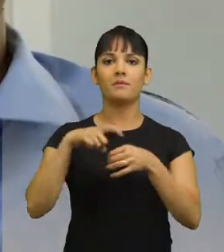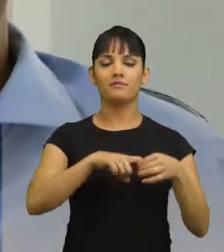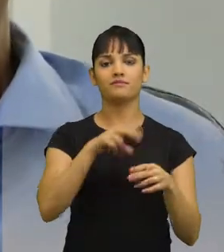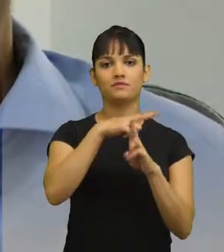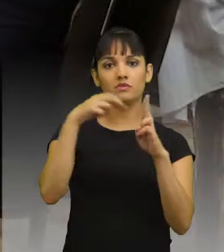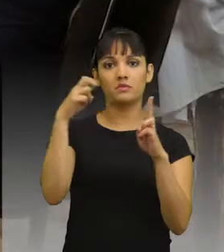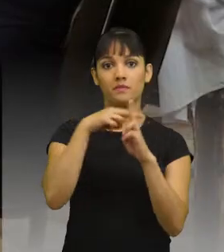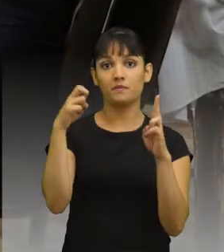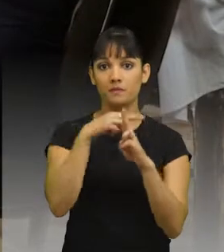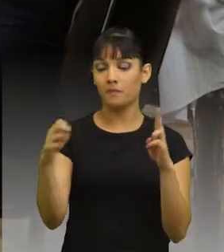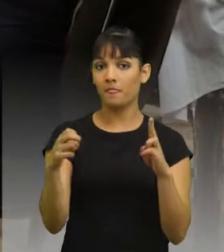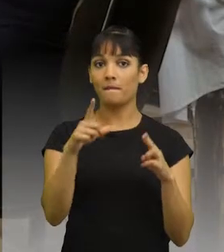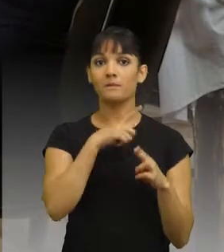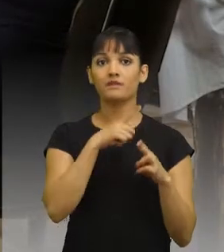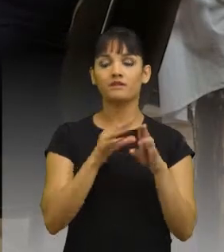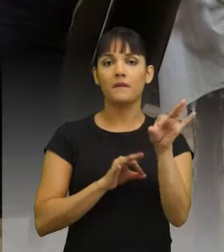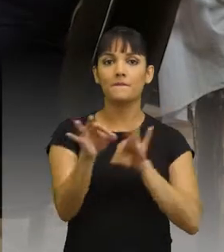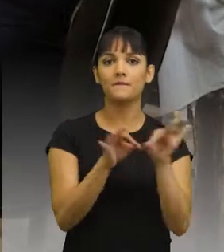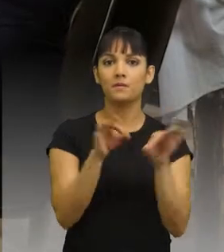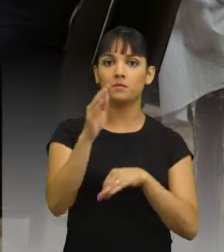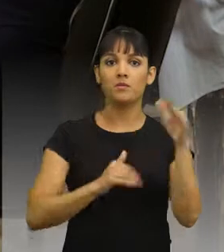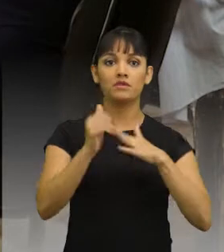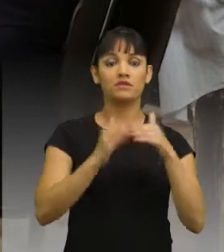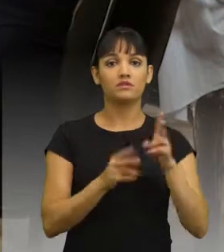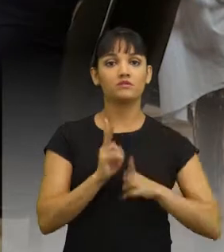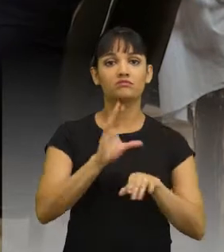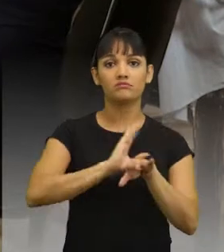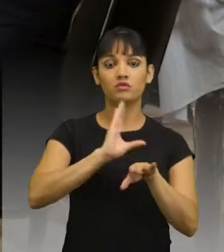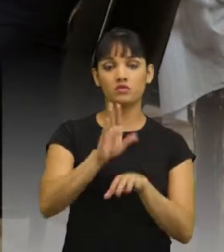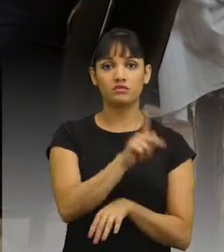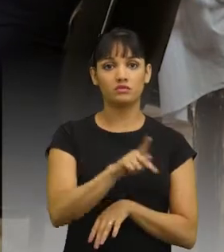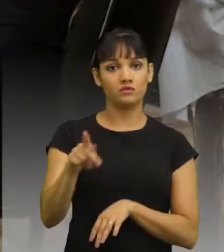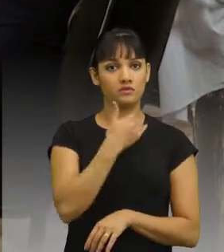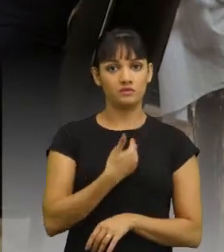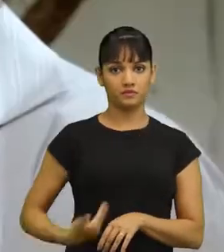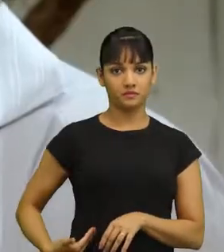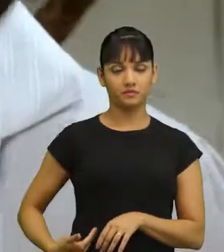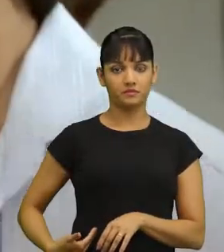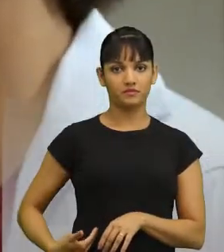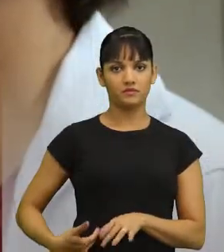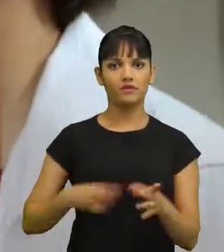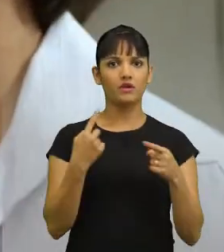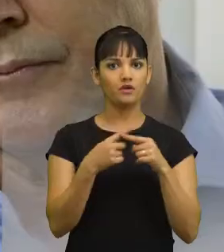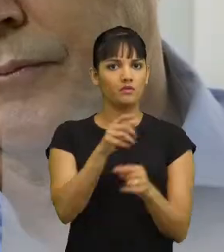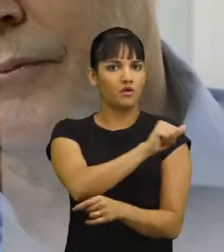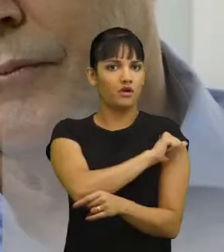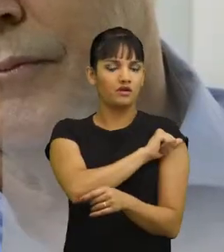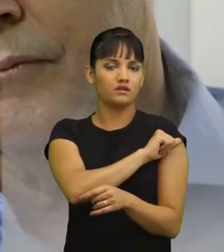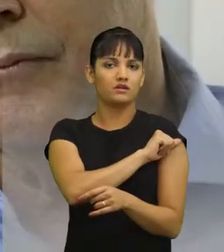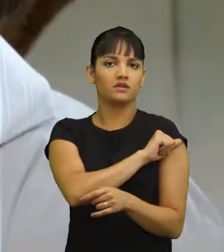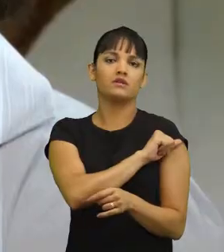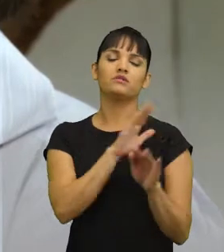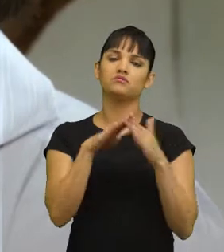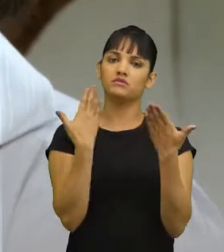com a Universidade de Brasília para ter programas de qualificação continuada dos professores da rede pública. Porque, assim, o aluno